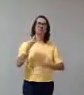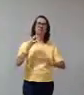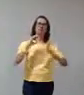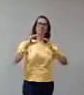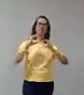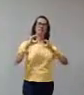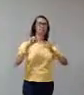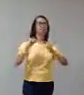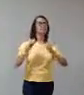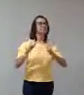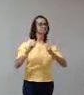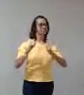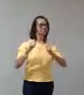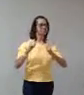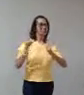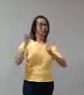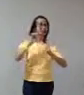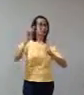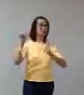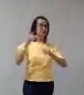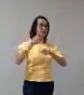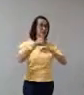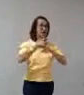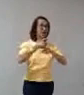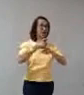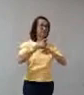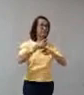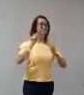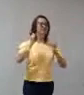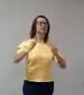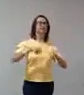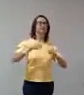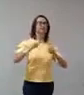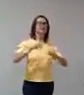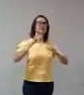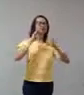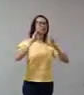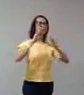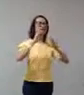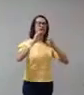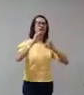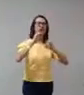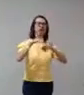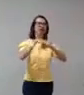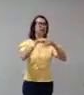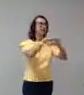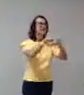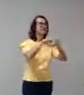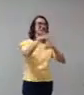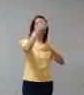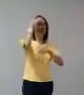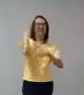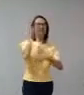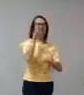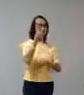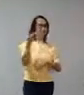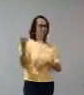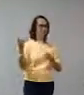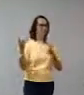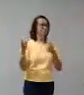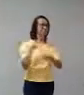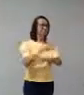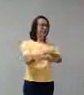exposição, ele conseguiu se comunicar muito bem com as pessoas que foram visitar. Então, assim, a arte